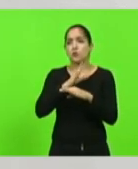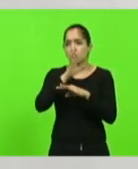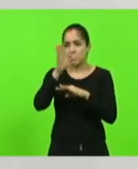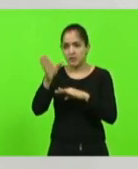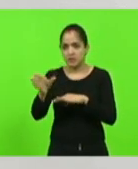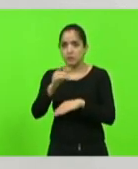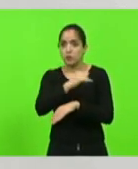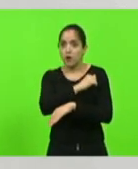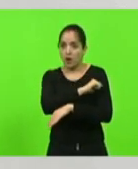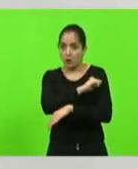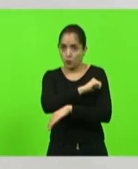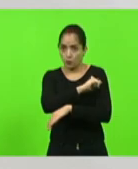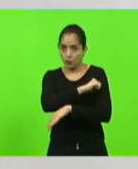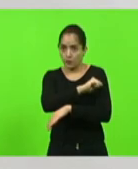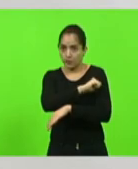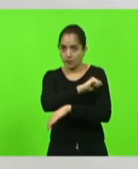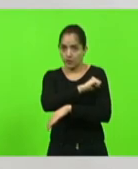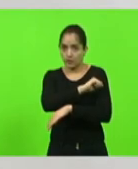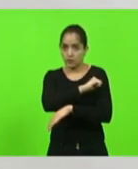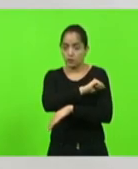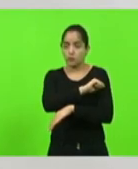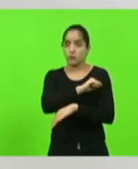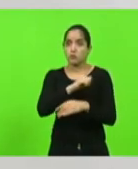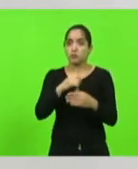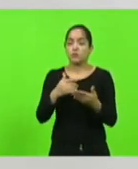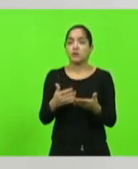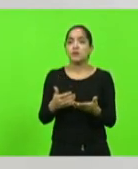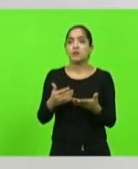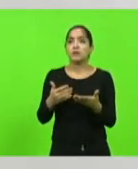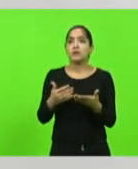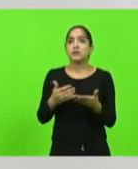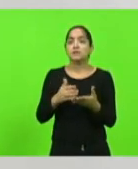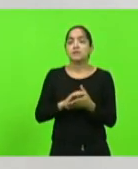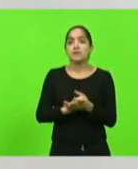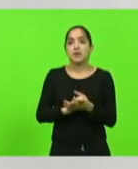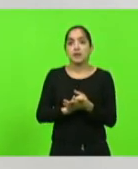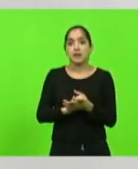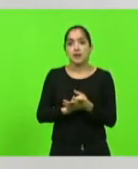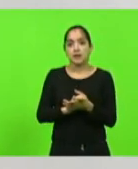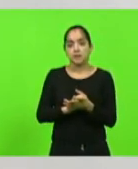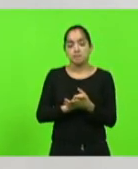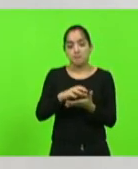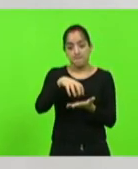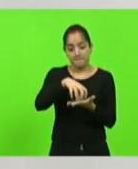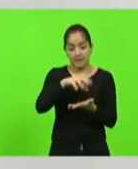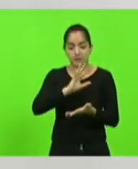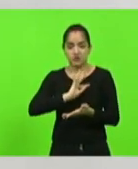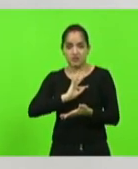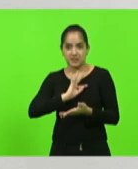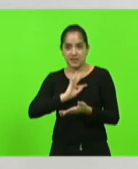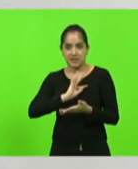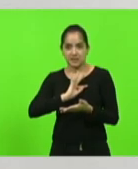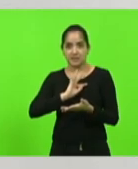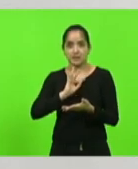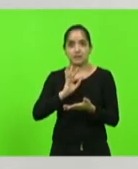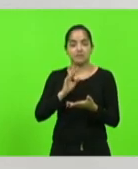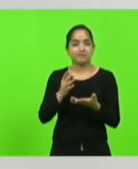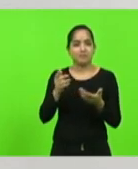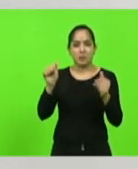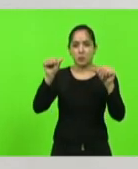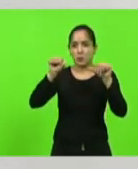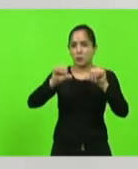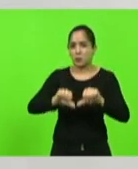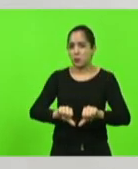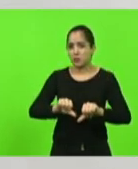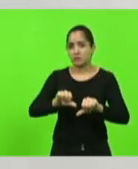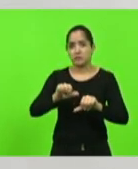Janeiro, a sede do Instituto Nacional, a parte técnica fica lá, é horrível, o estado do Rio de Janeiro, a cidade do Rio